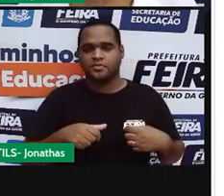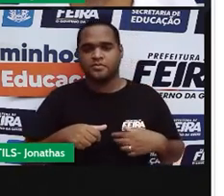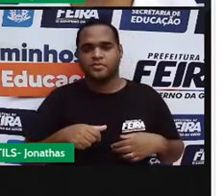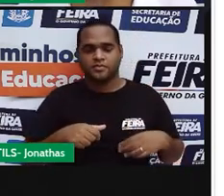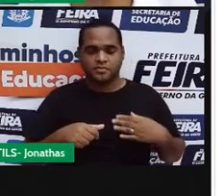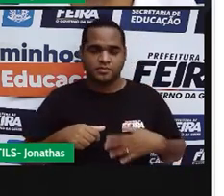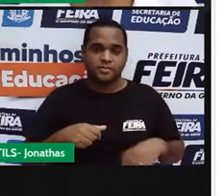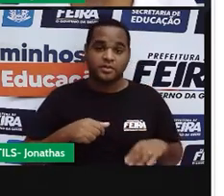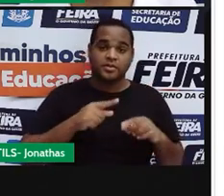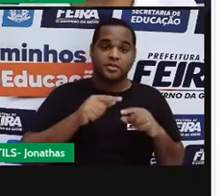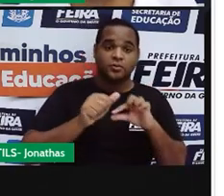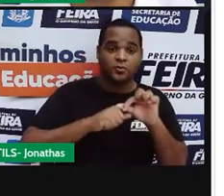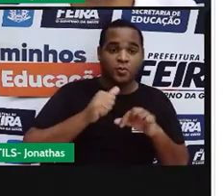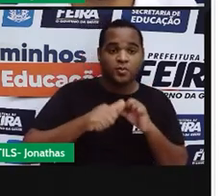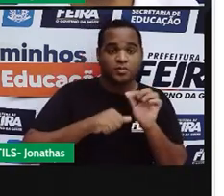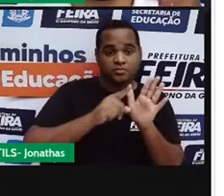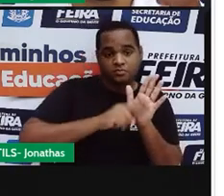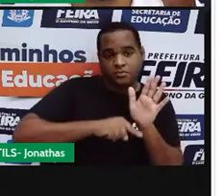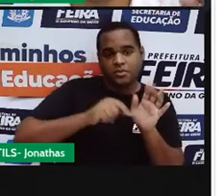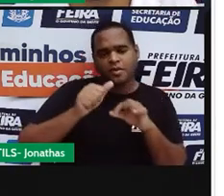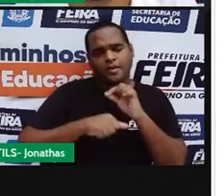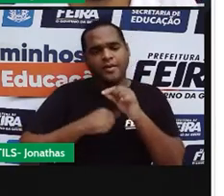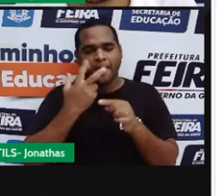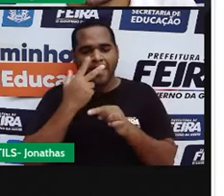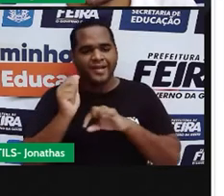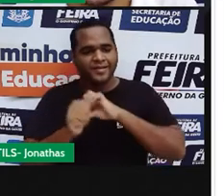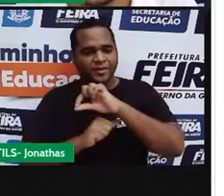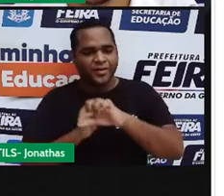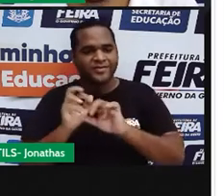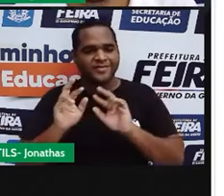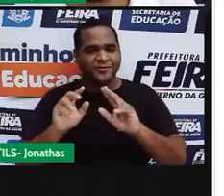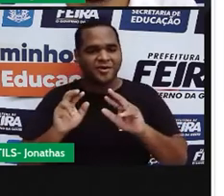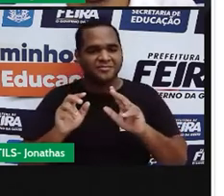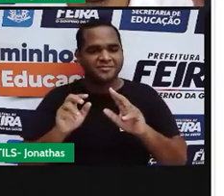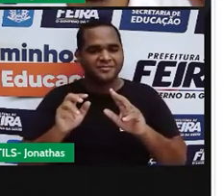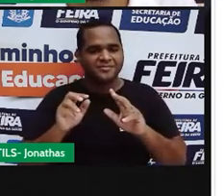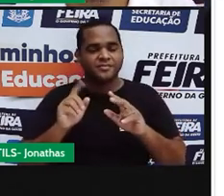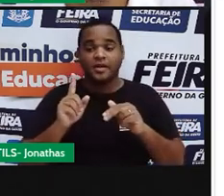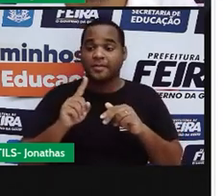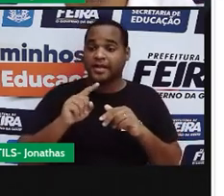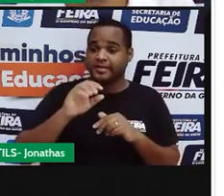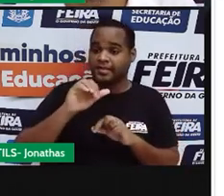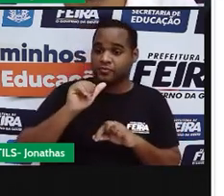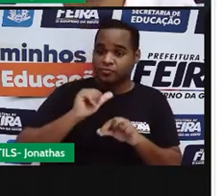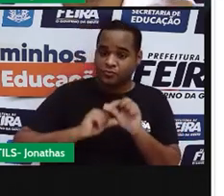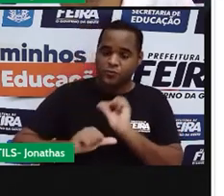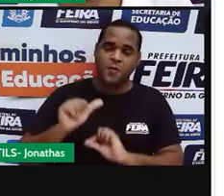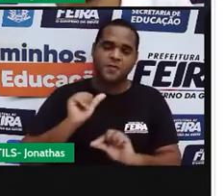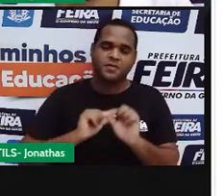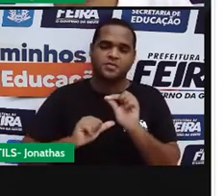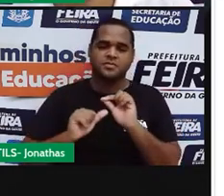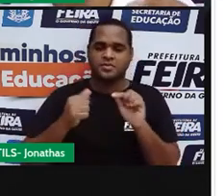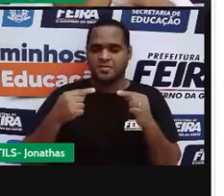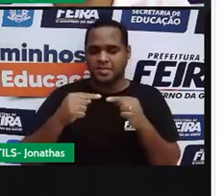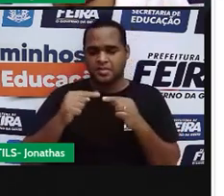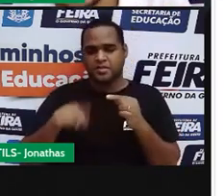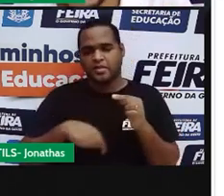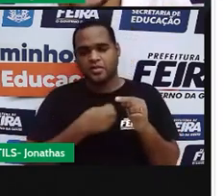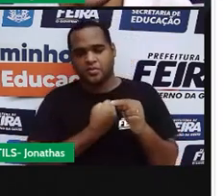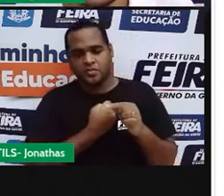foi a mesma coisa que eu fazer o oposto. O oposto de subtrair um número